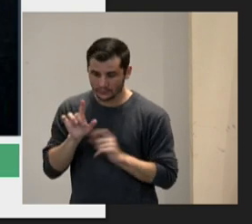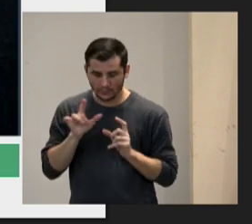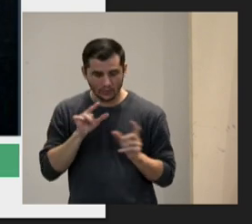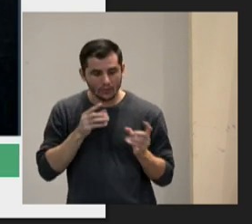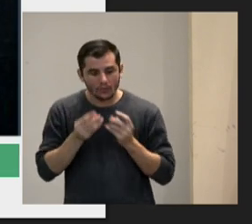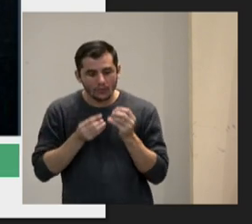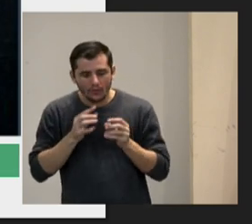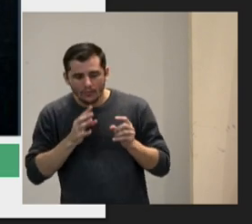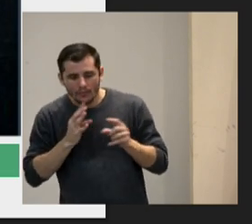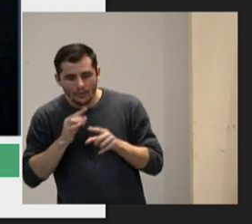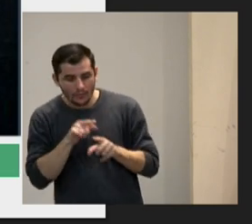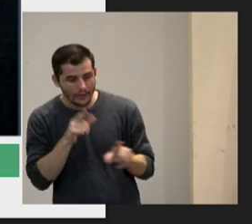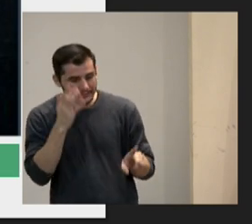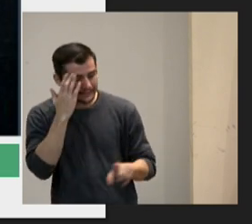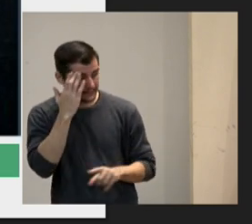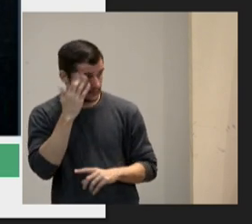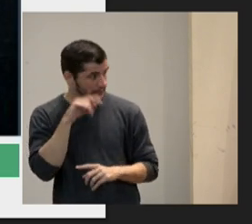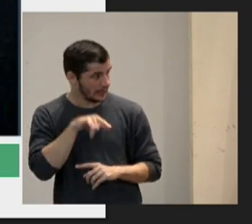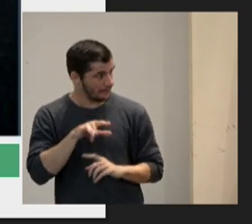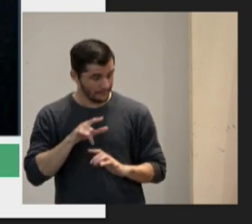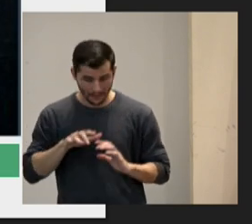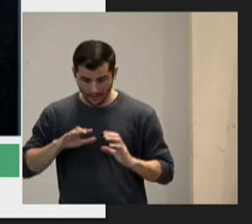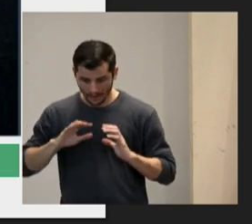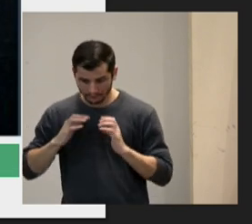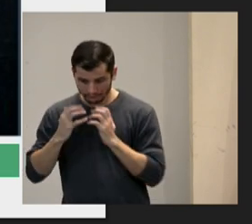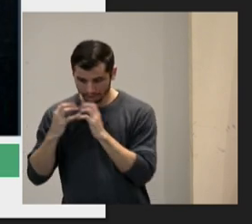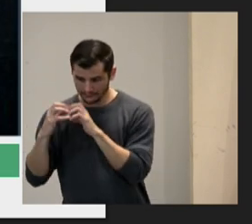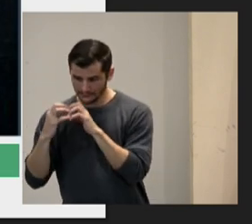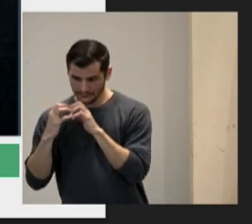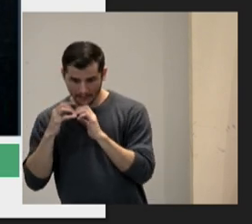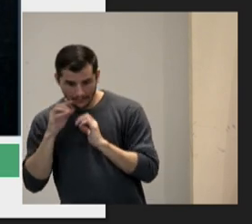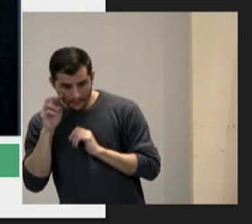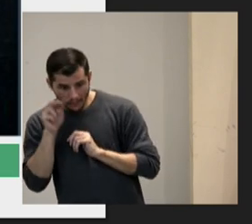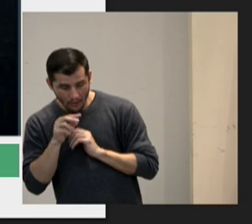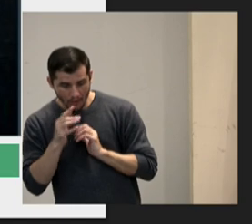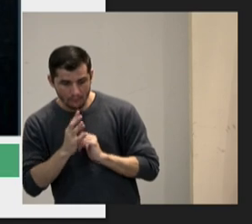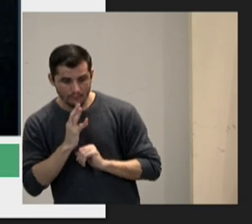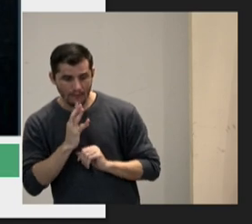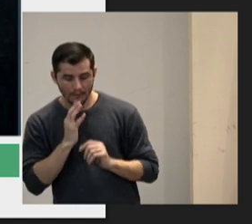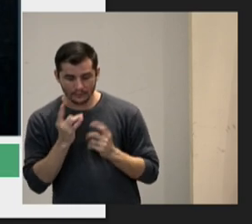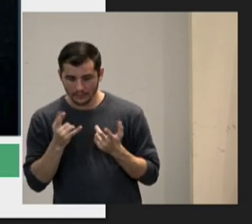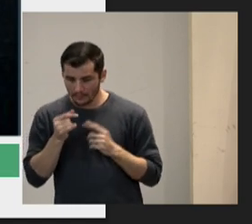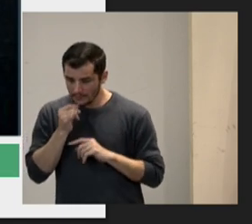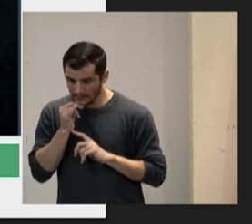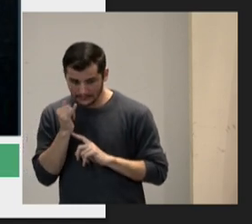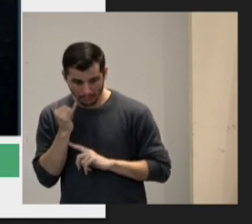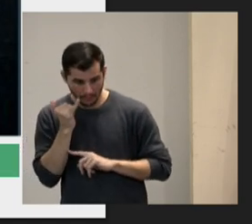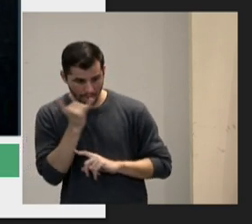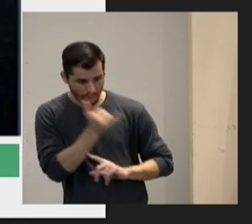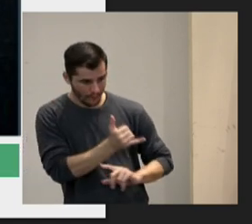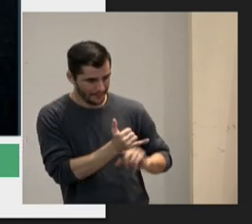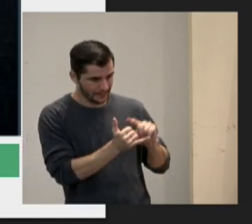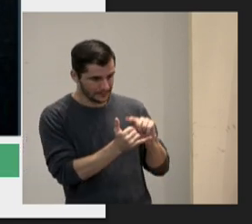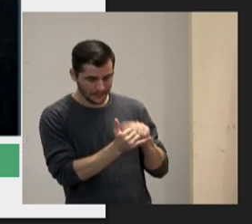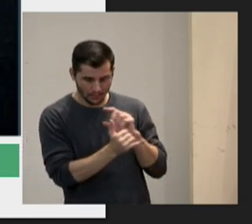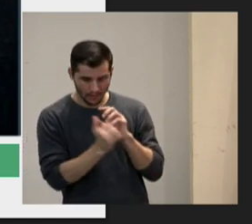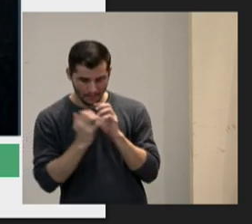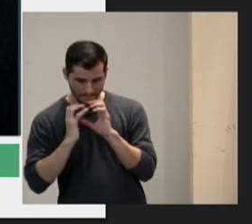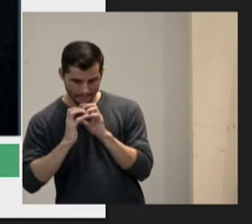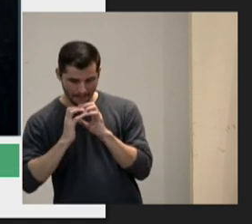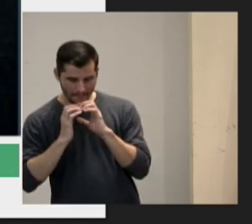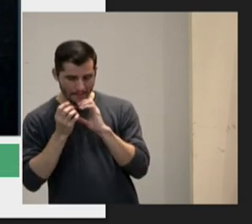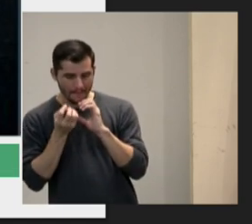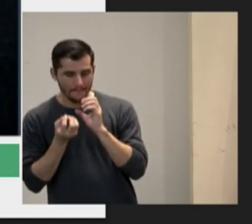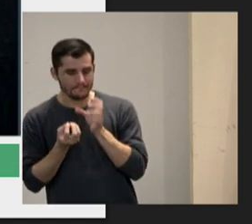que é a área do reconhecimento quer dizer quando eu passo uma informação aí é onde se produz esse